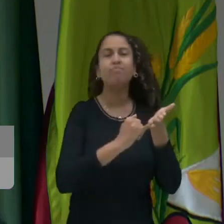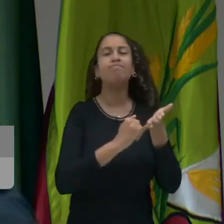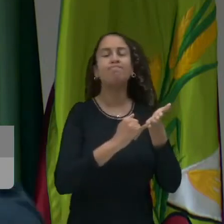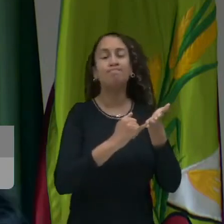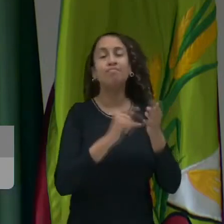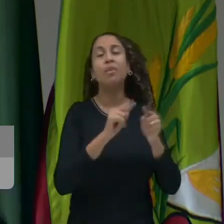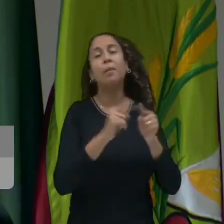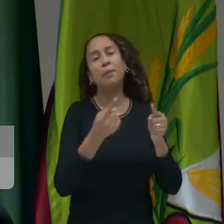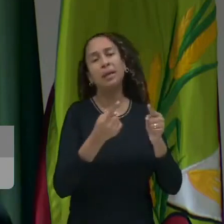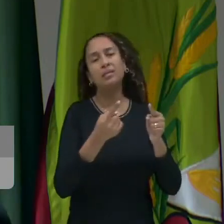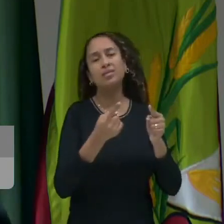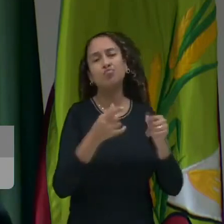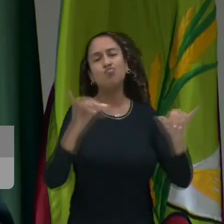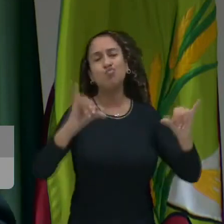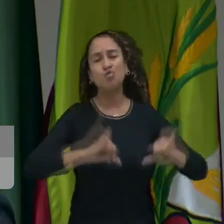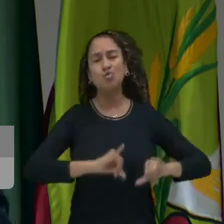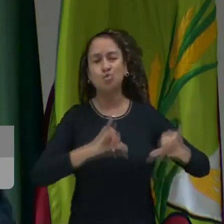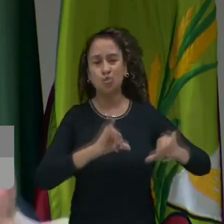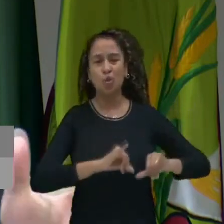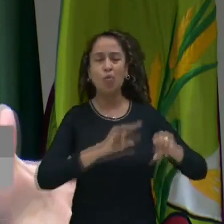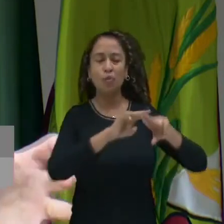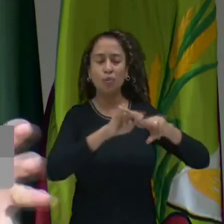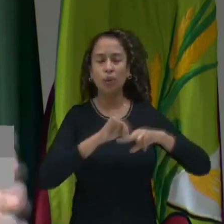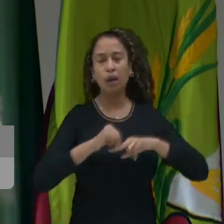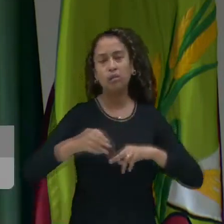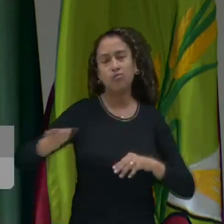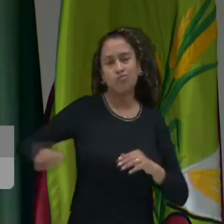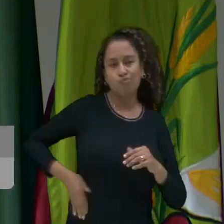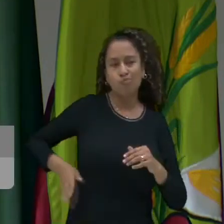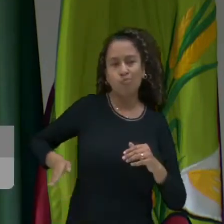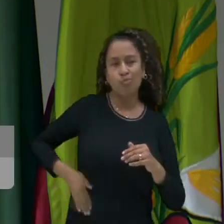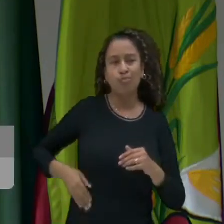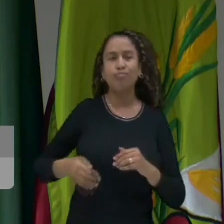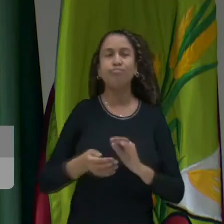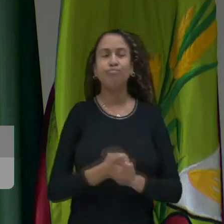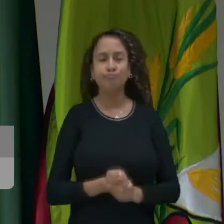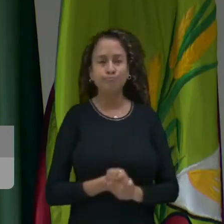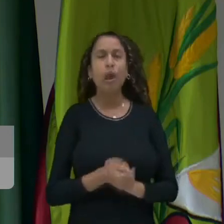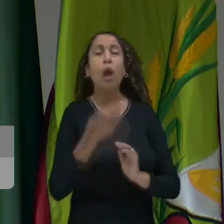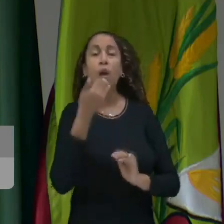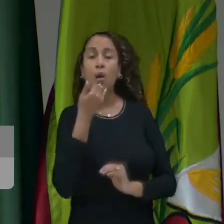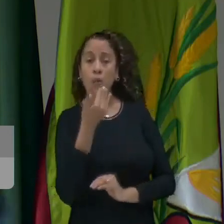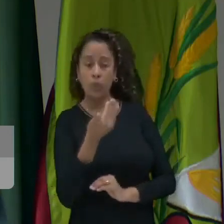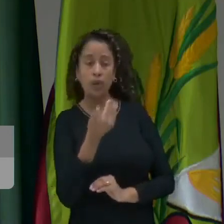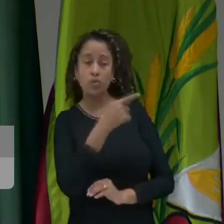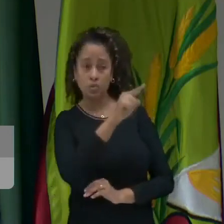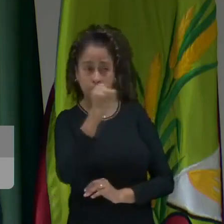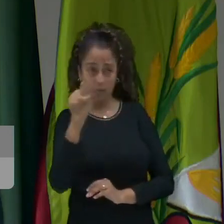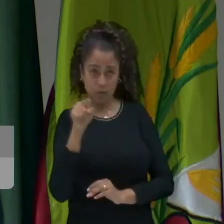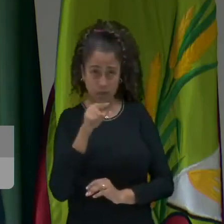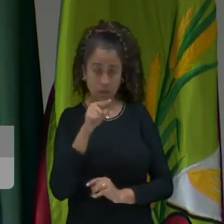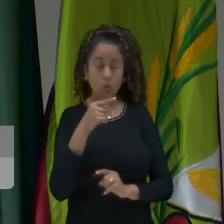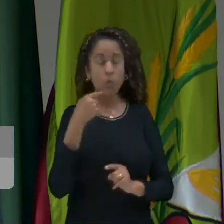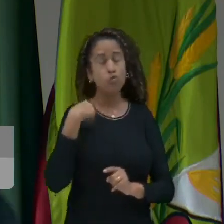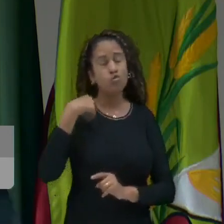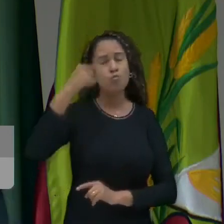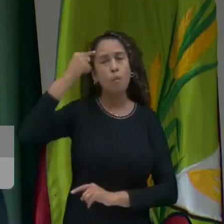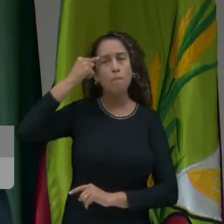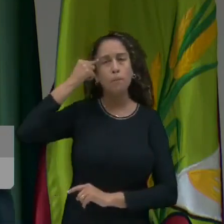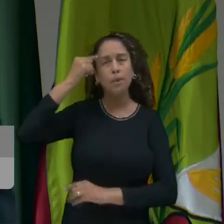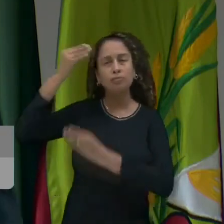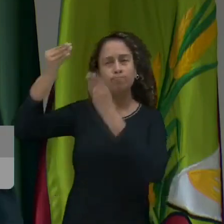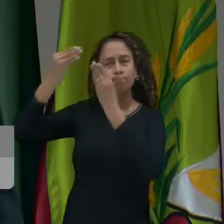mercê da vagabundagem. Eu gostaria de saber e pedir aos colegas vereadores que pudéssemos fazer uma reflexão